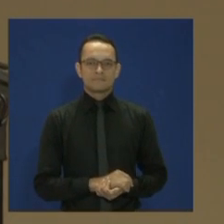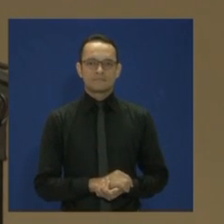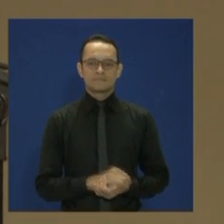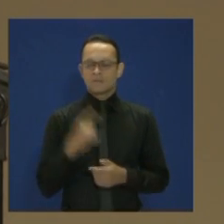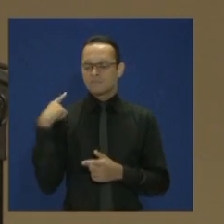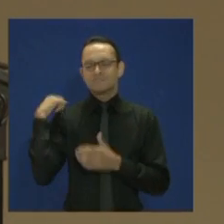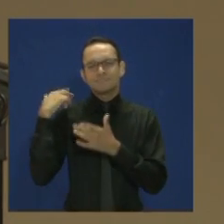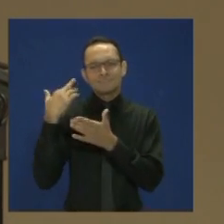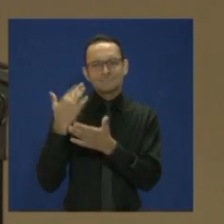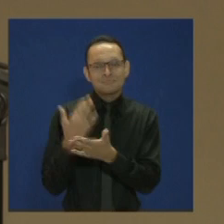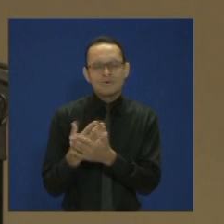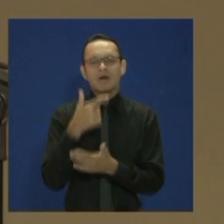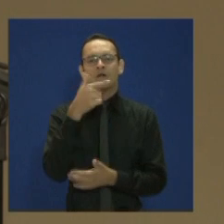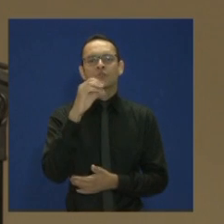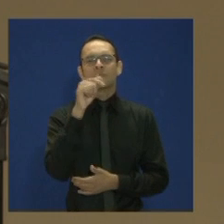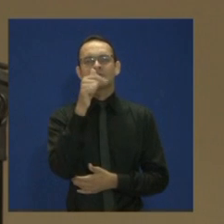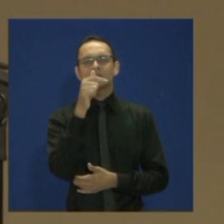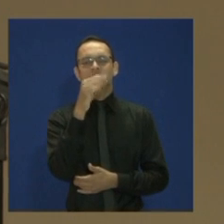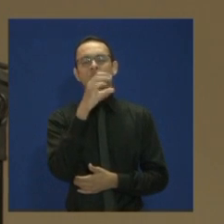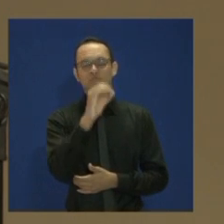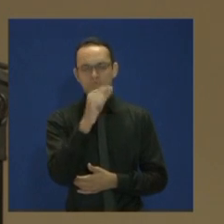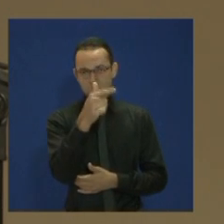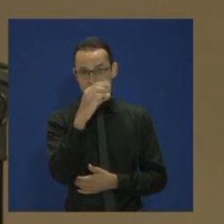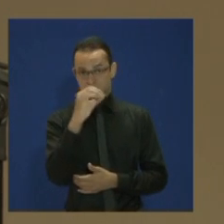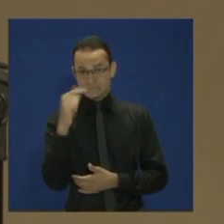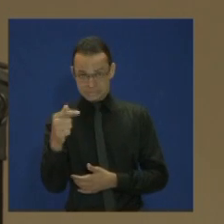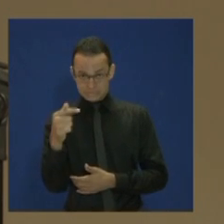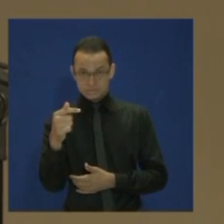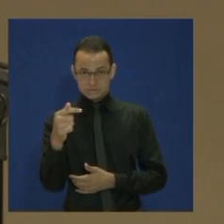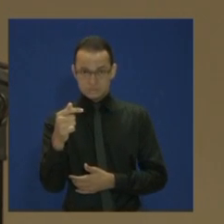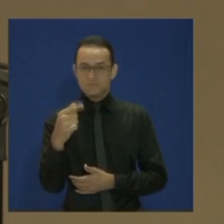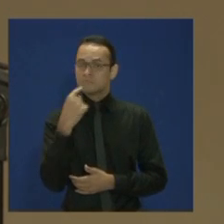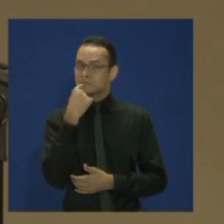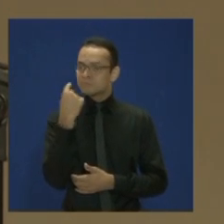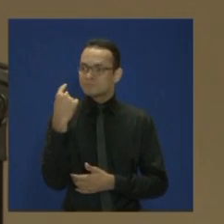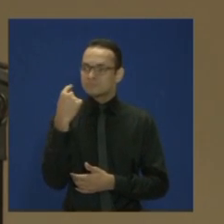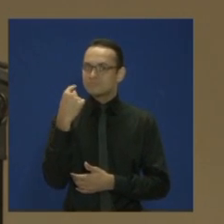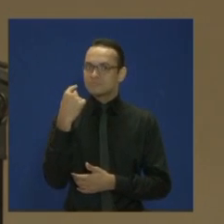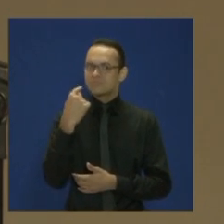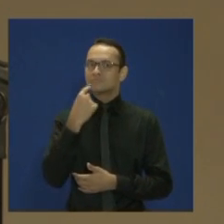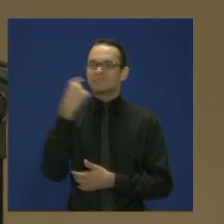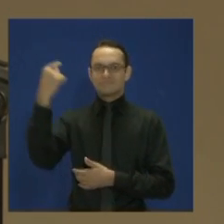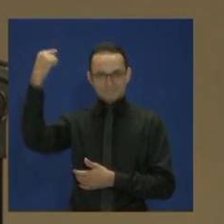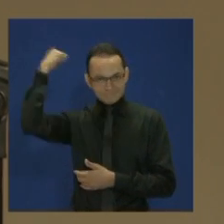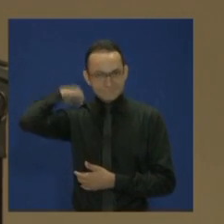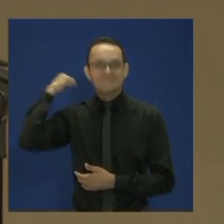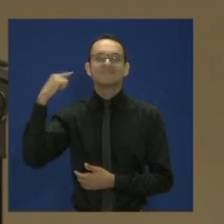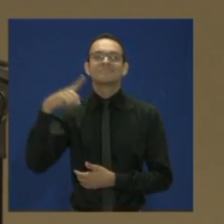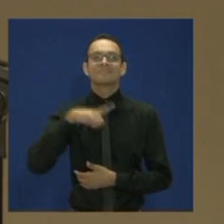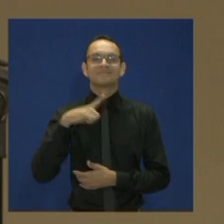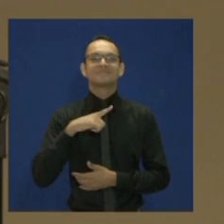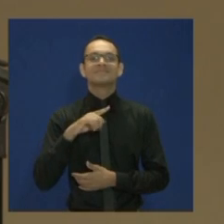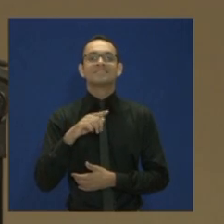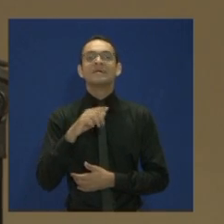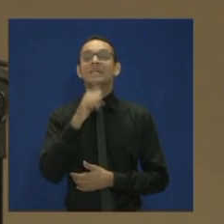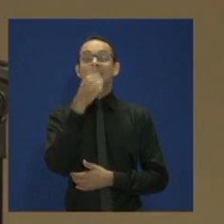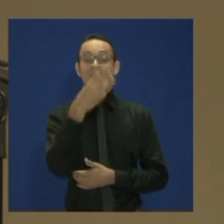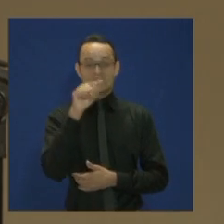há muito pouco tempo atrás, nós tínhamos apenas 13 mil estudantes matriculados nessa instituição.